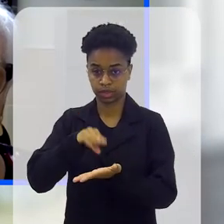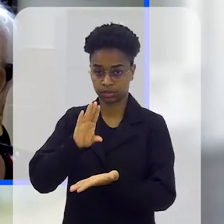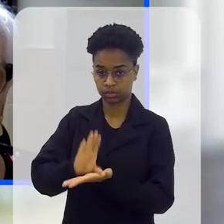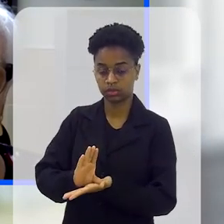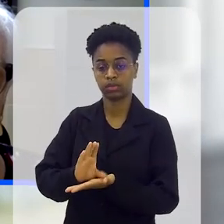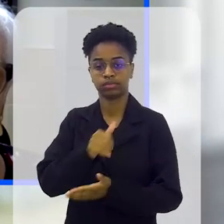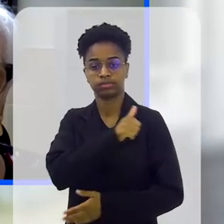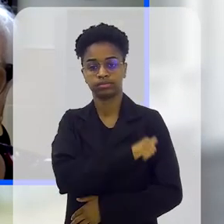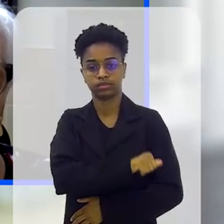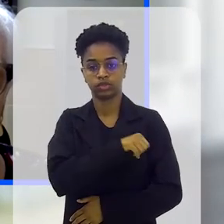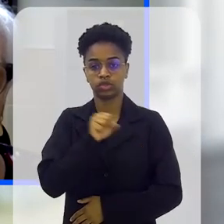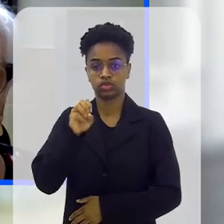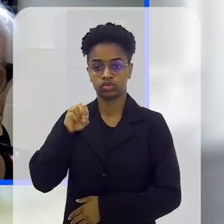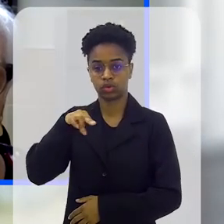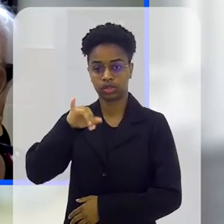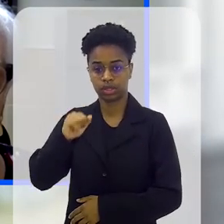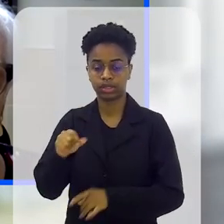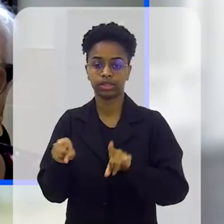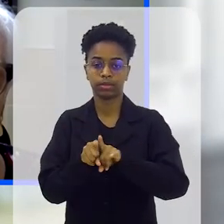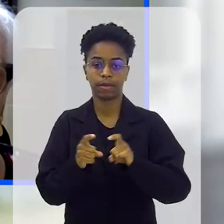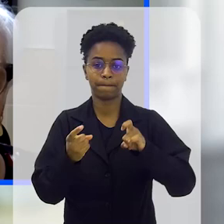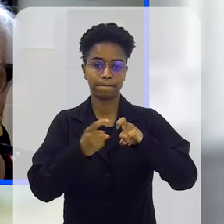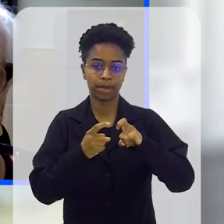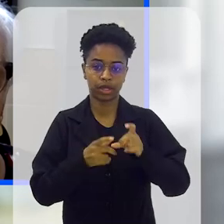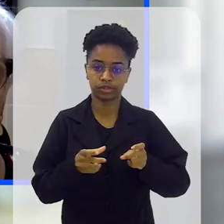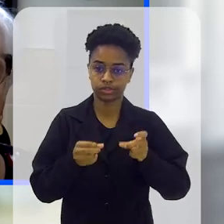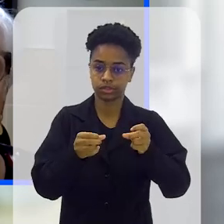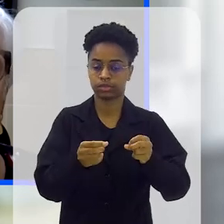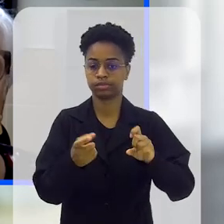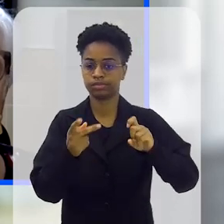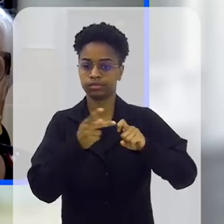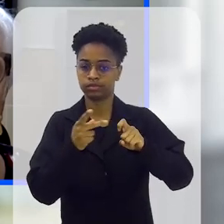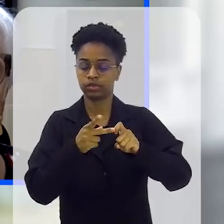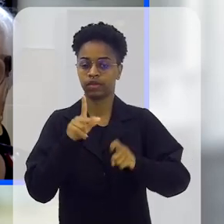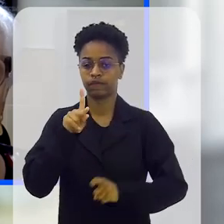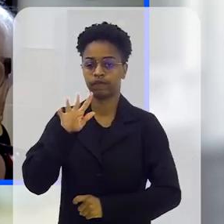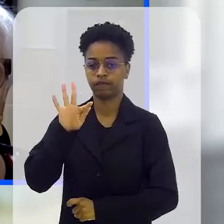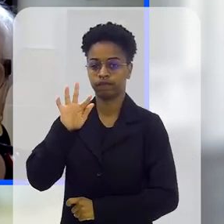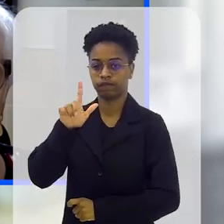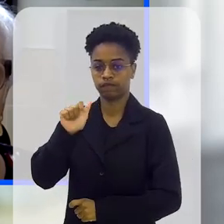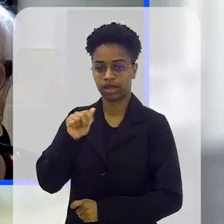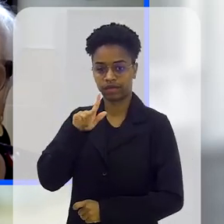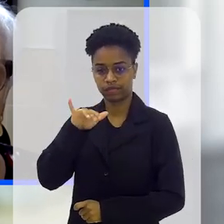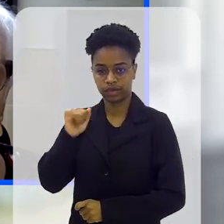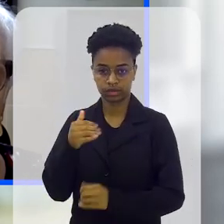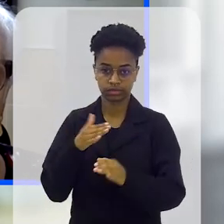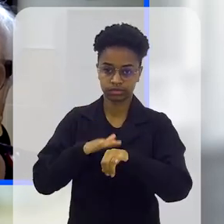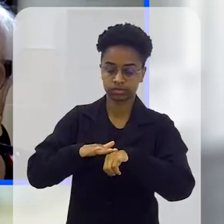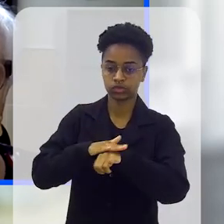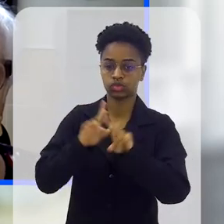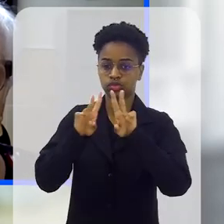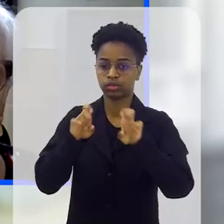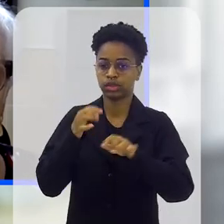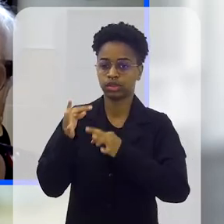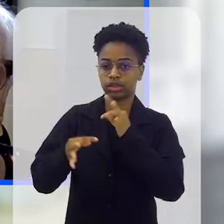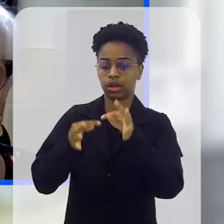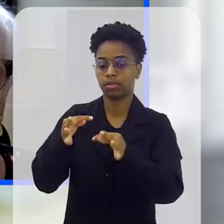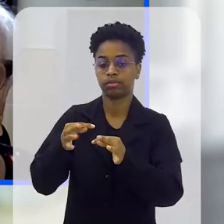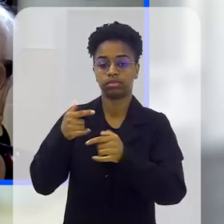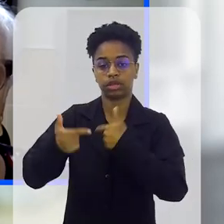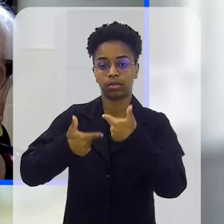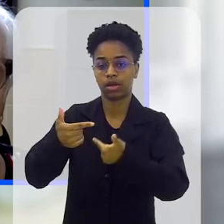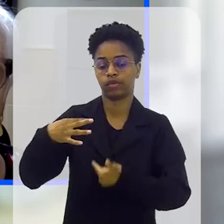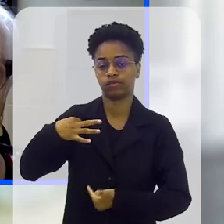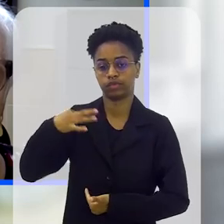Janeiro, Sônia Neves, e a oncologista pediatra Flávia Vasconcelos, para falar do trabalho voluntário